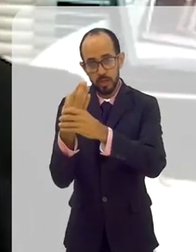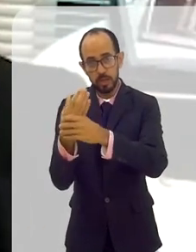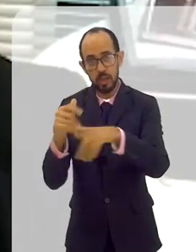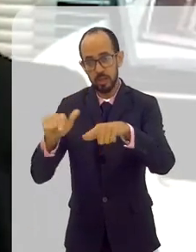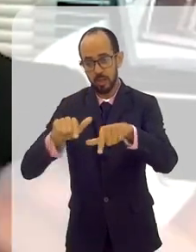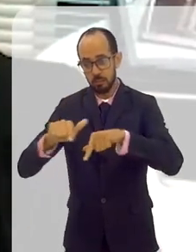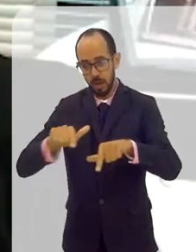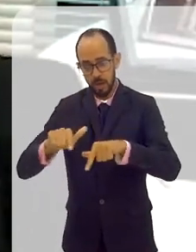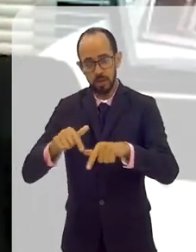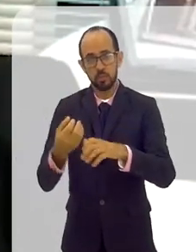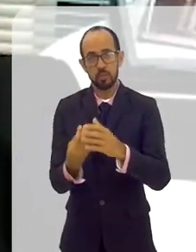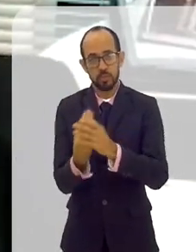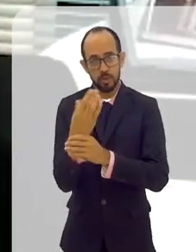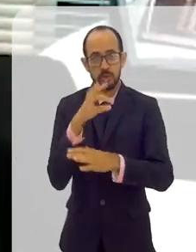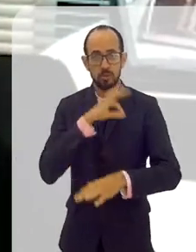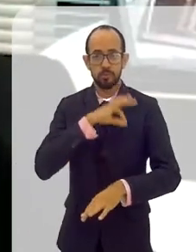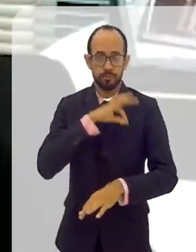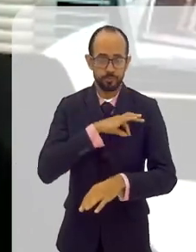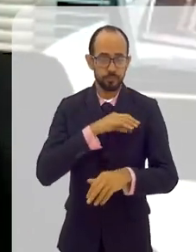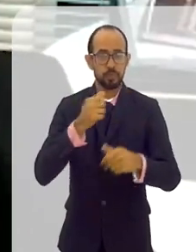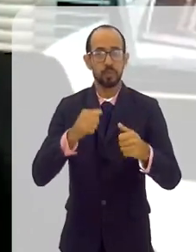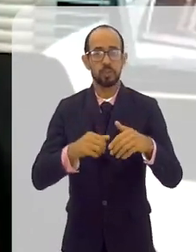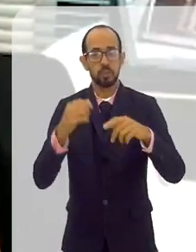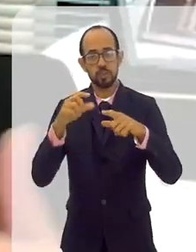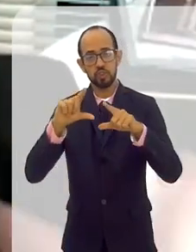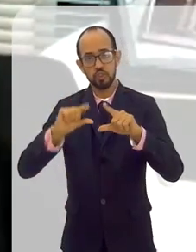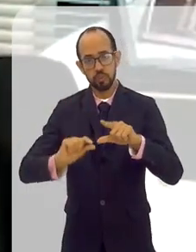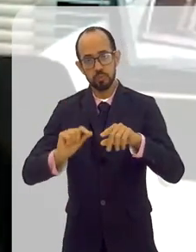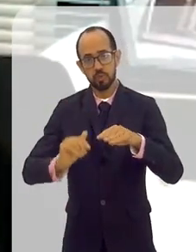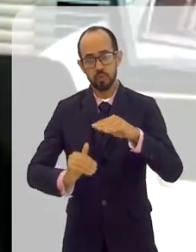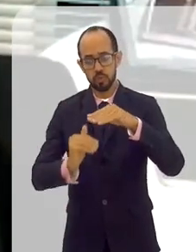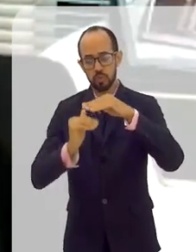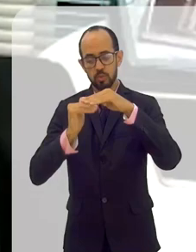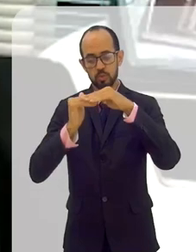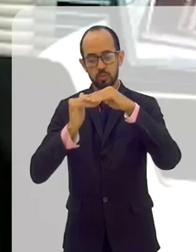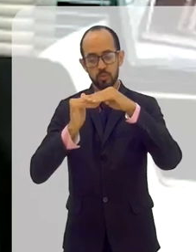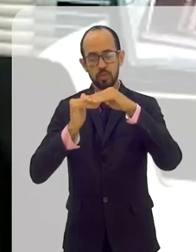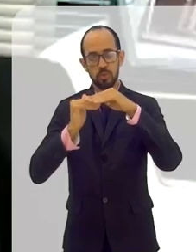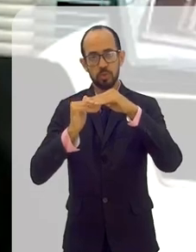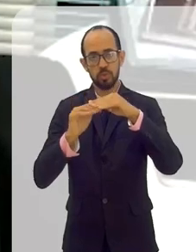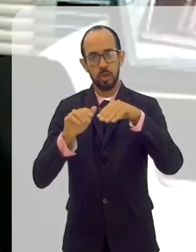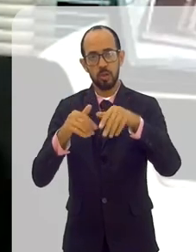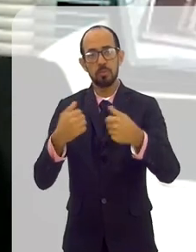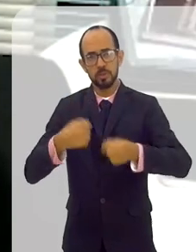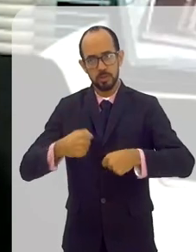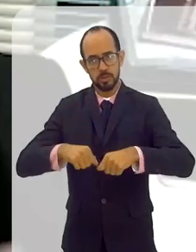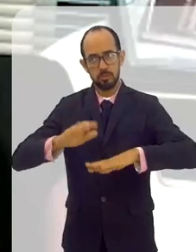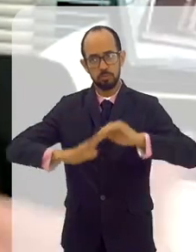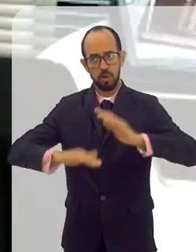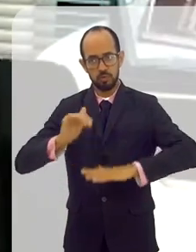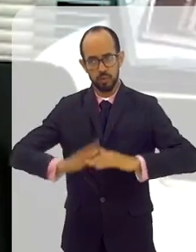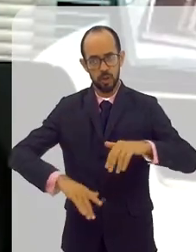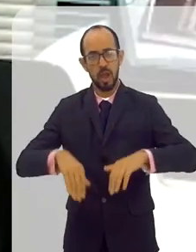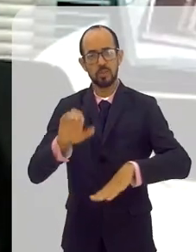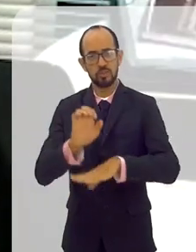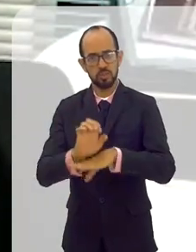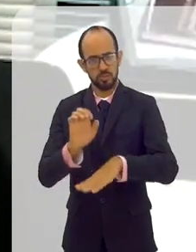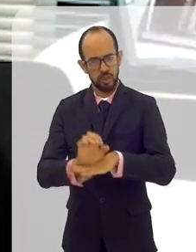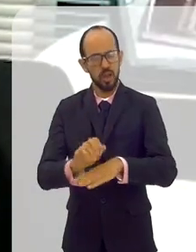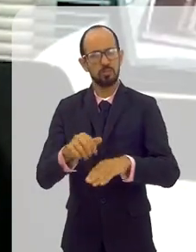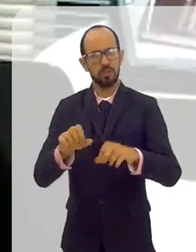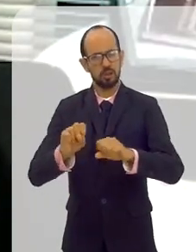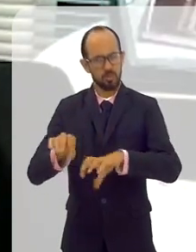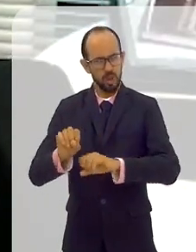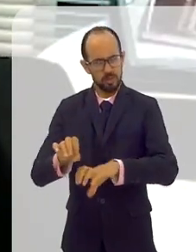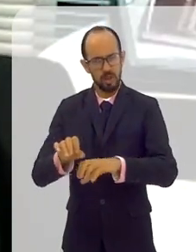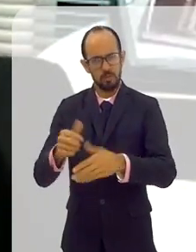renda, gera um país menos desigual. Então, nós precisamos do nosso orçamento recomposto. Precisamos de carreiras de Estado também